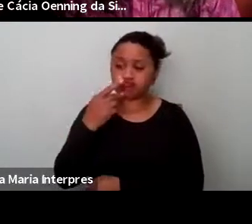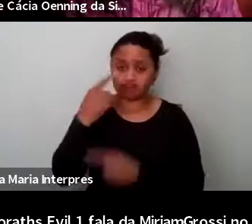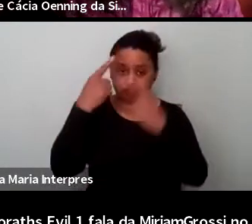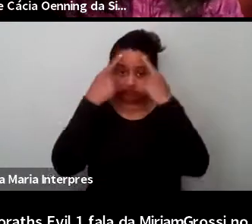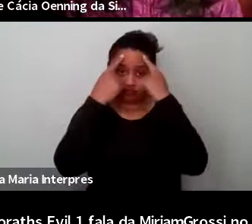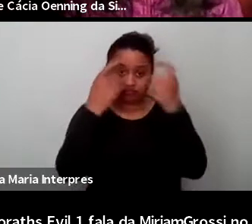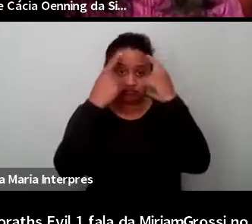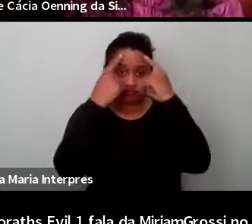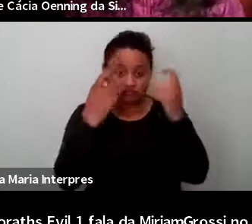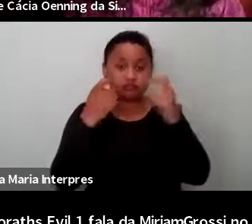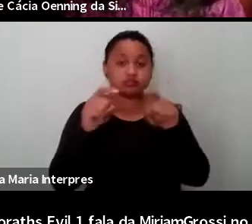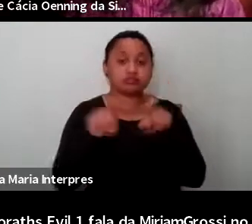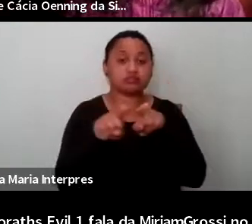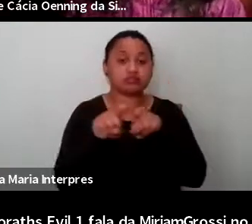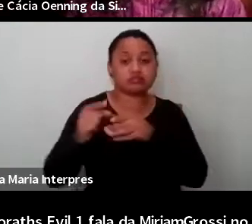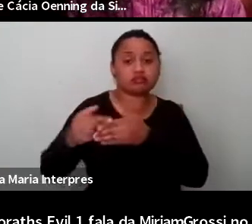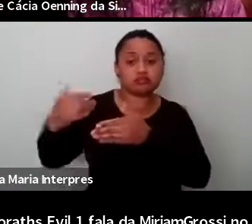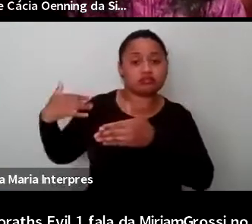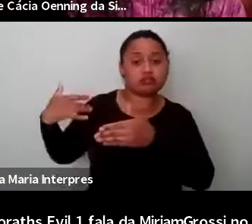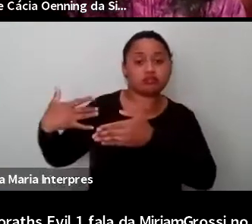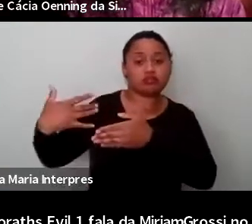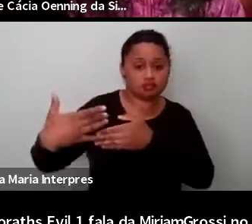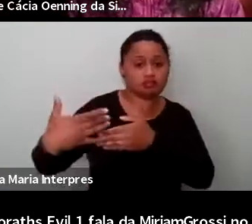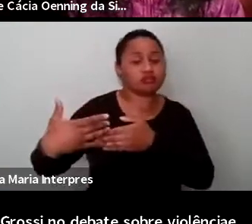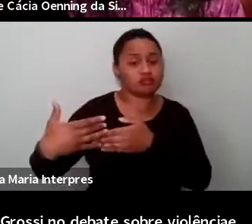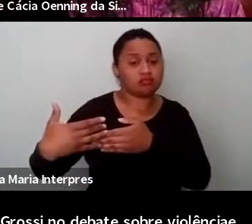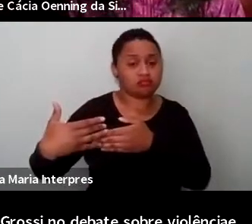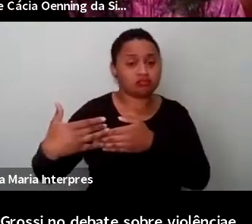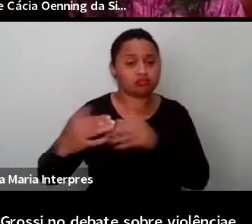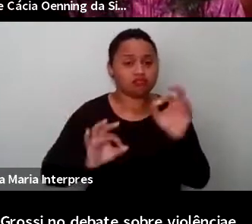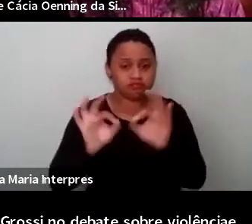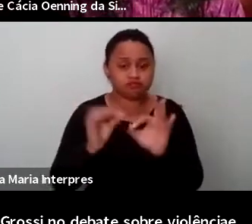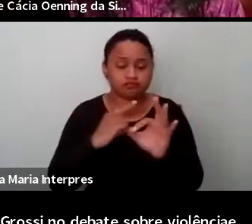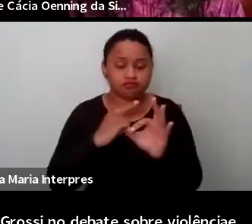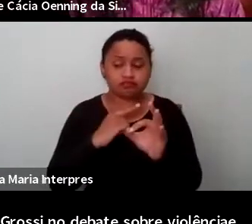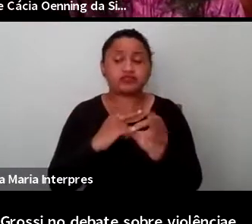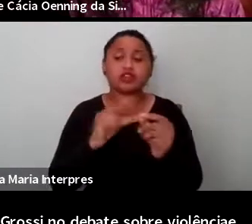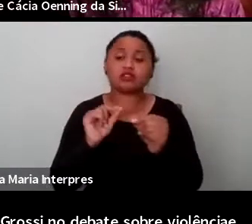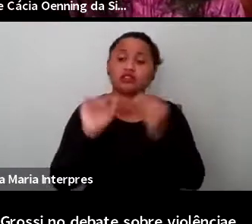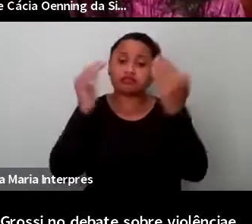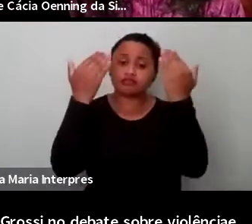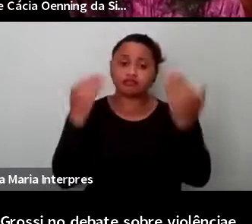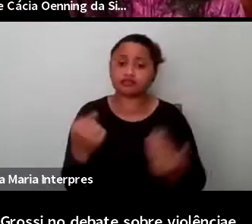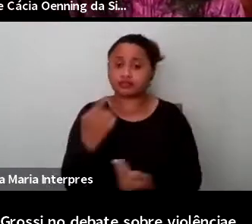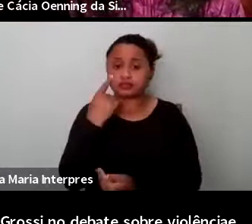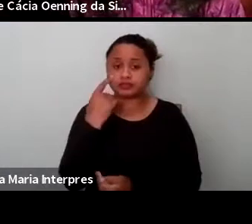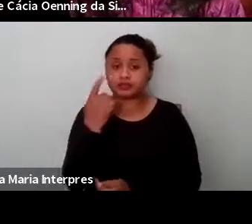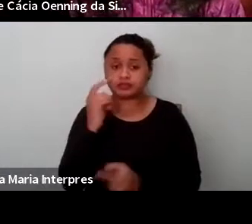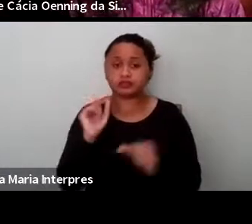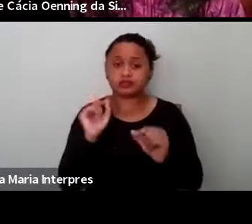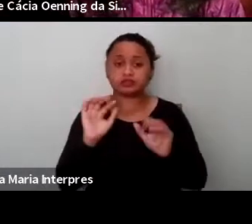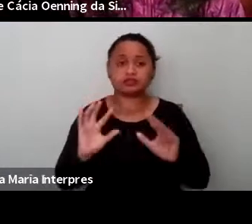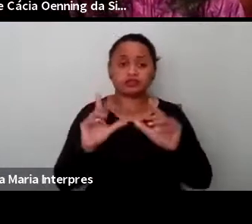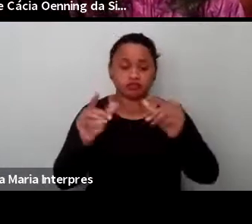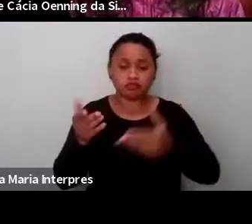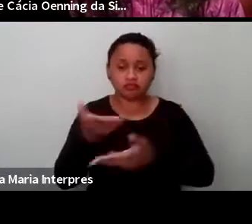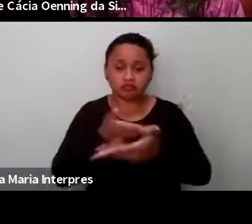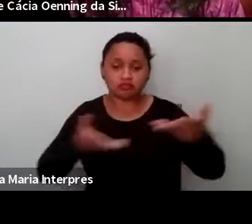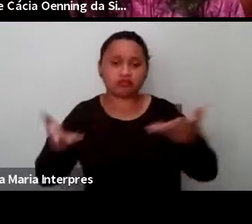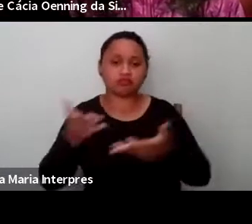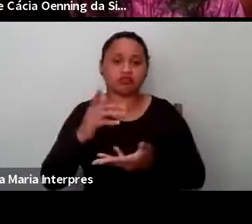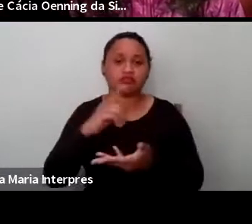e judicialização dos últimos tempos organizado por Teófilos. E ela faz uma análise bem interessante de toda a conversa que